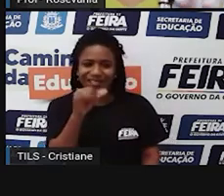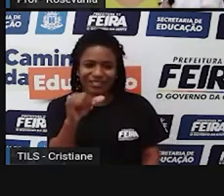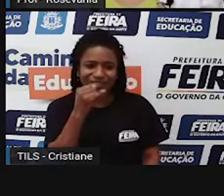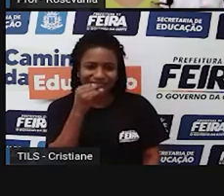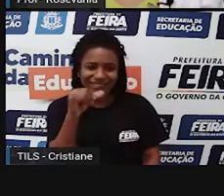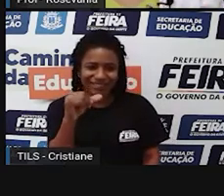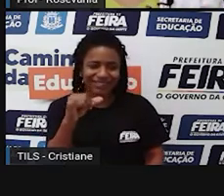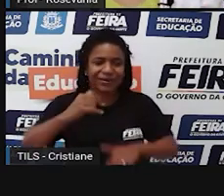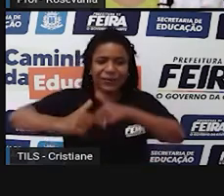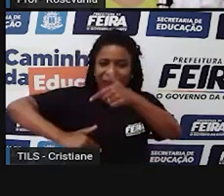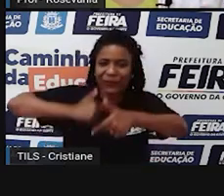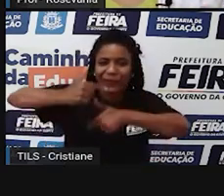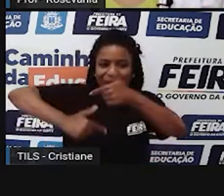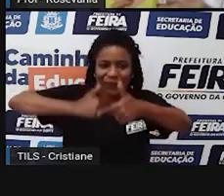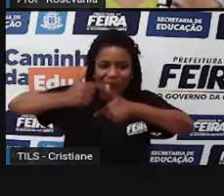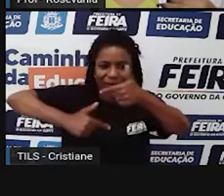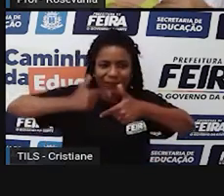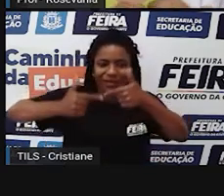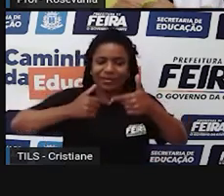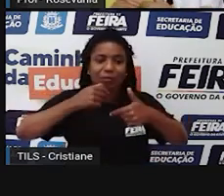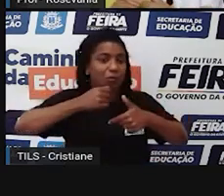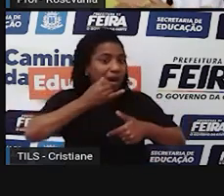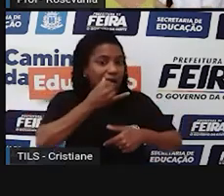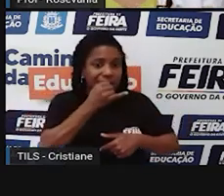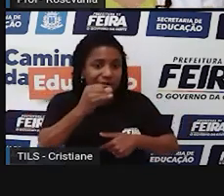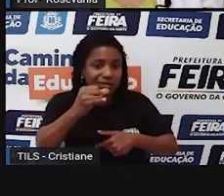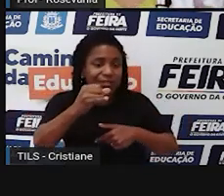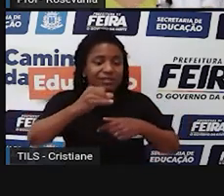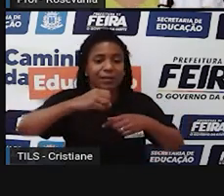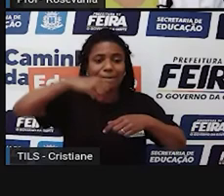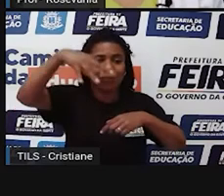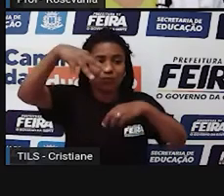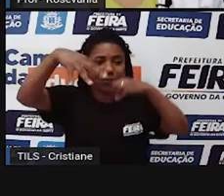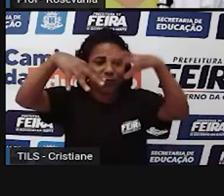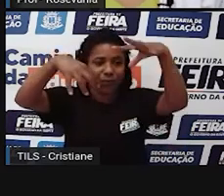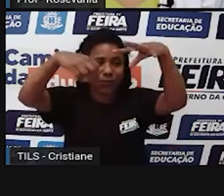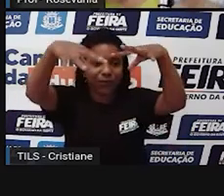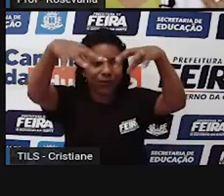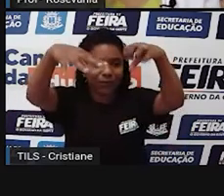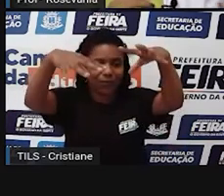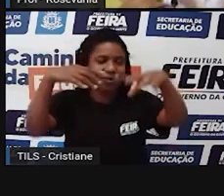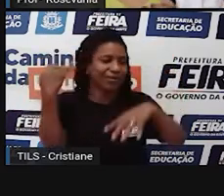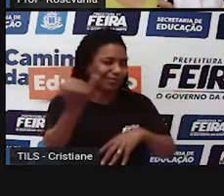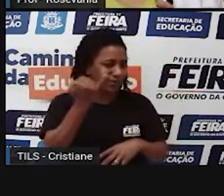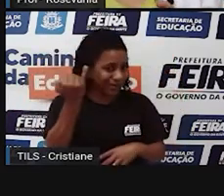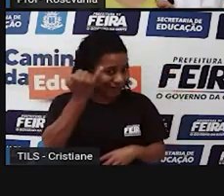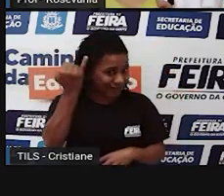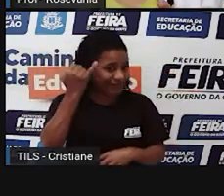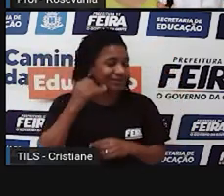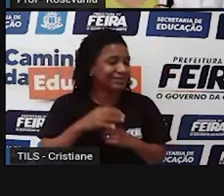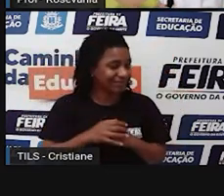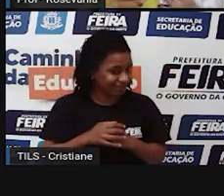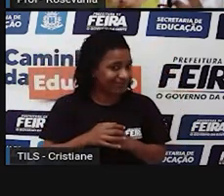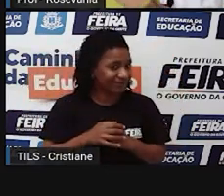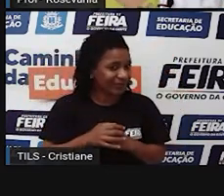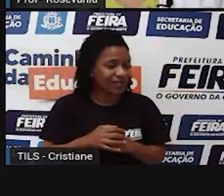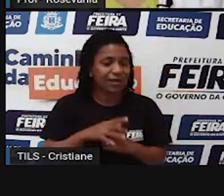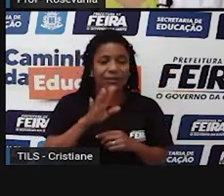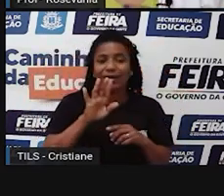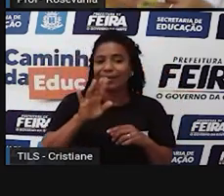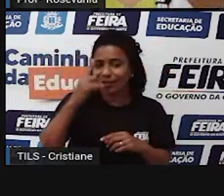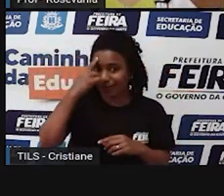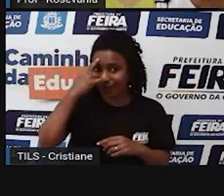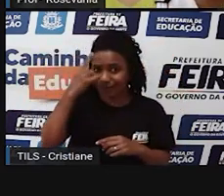Hoje, se a gente não tiver energia, praticamente o mundo para, né? Olha, a gente teve uma greve aí, recentemente, dos